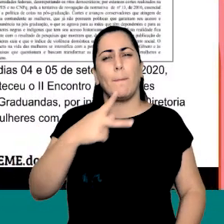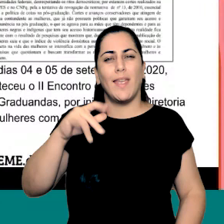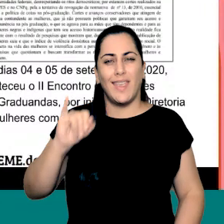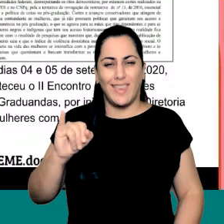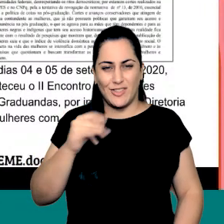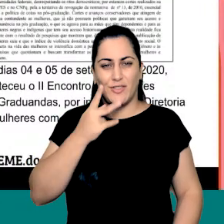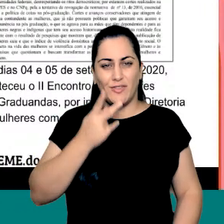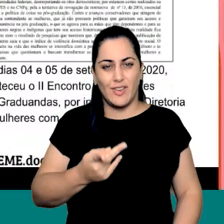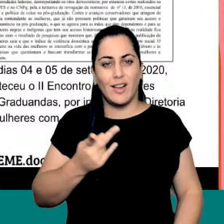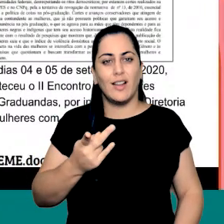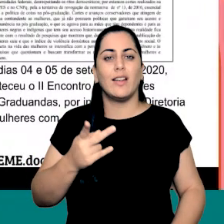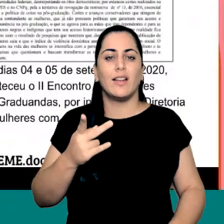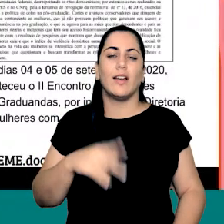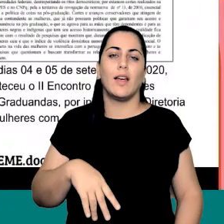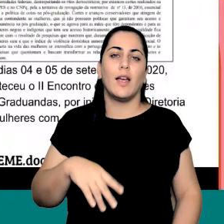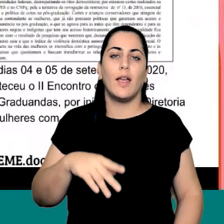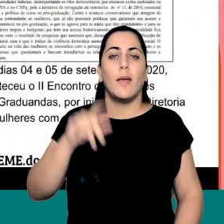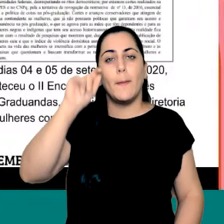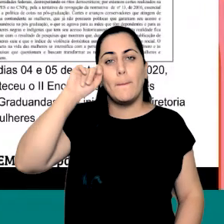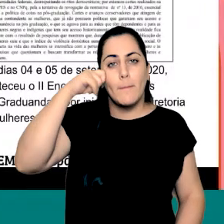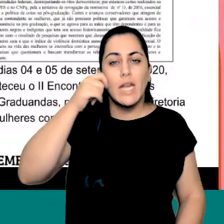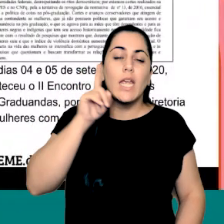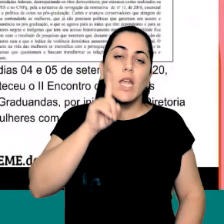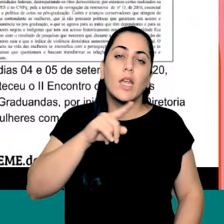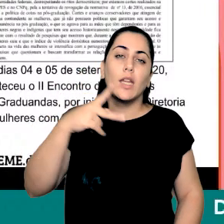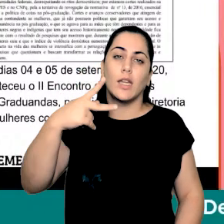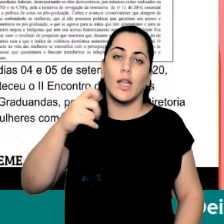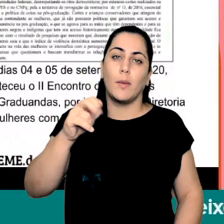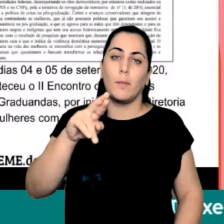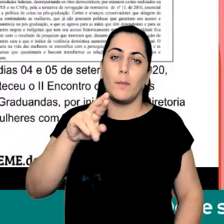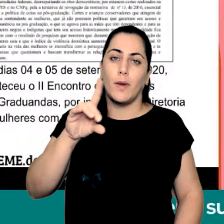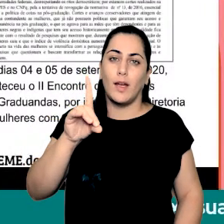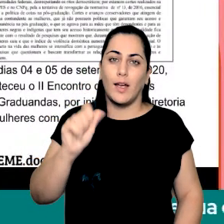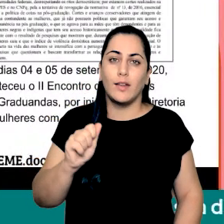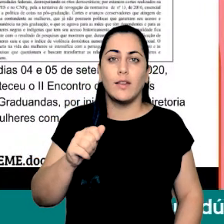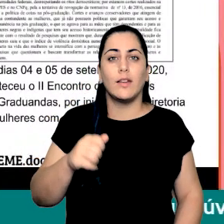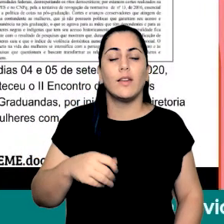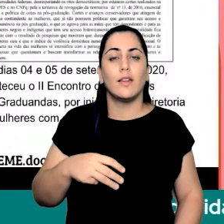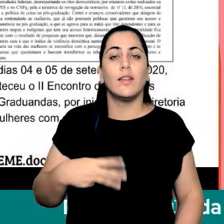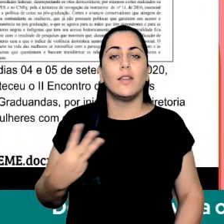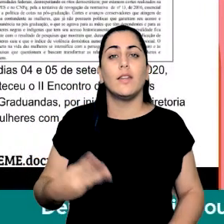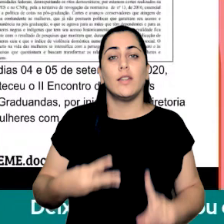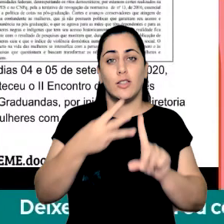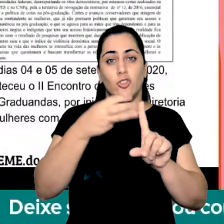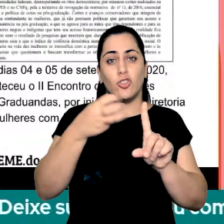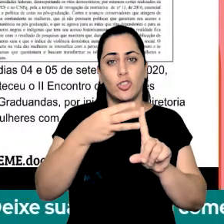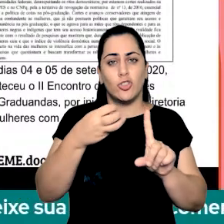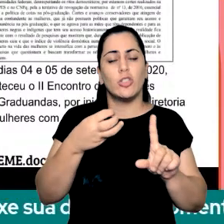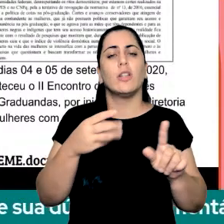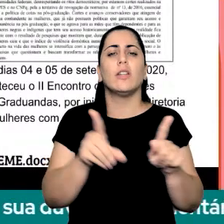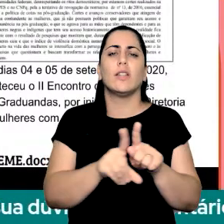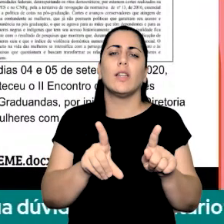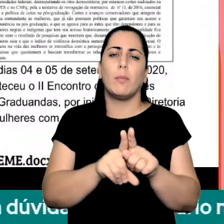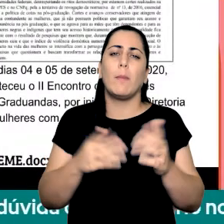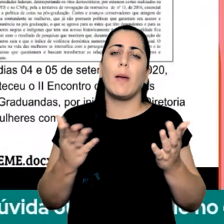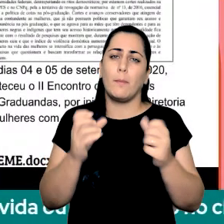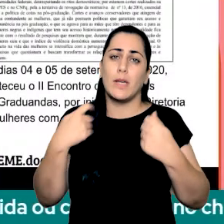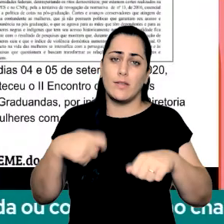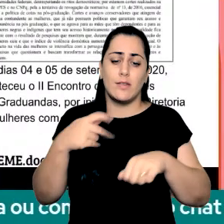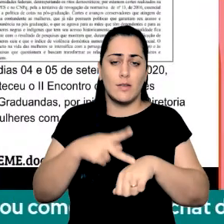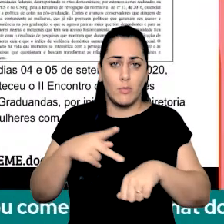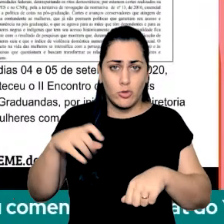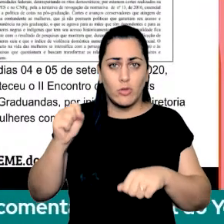como a gente coloca dentro da sigla preta pardas e indígenas dentro das universidades públicas mas a gente precisa ampliar para os outros níveis de pós